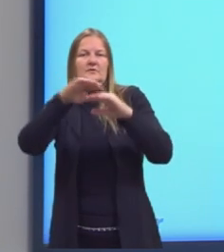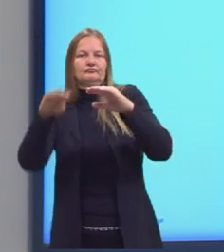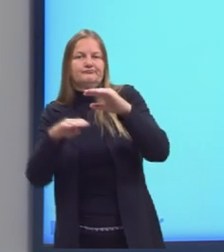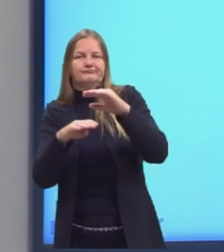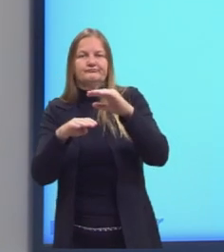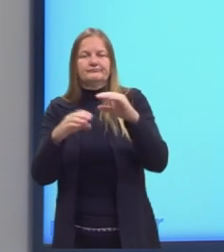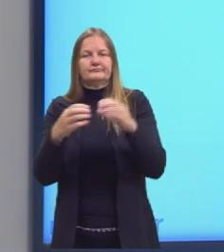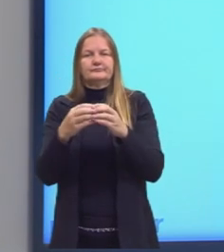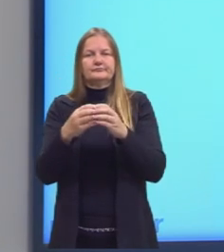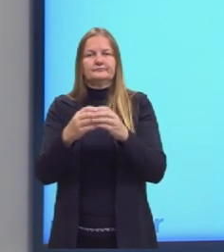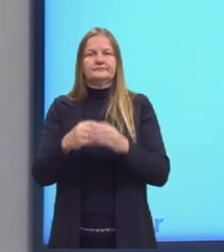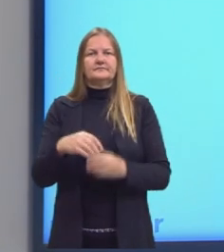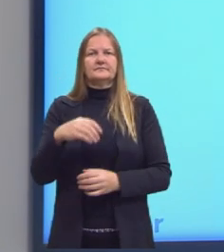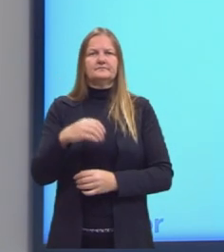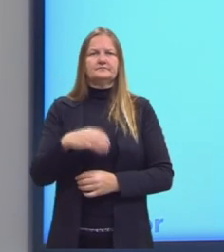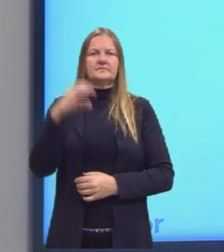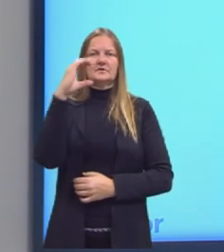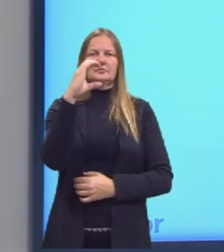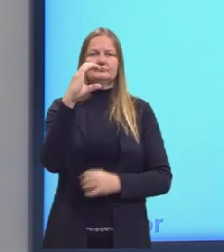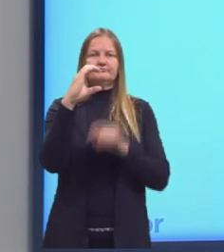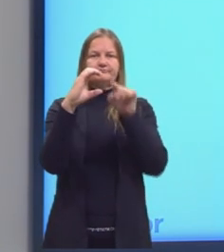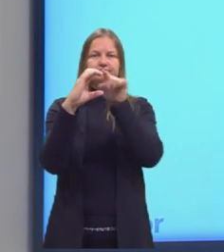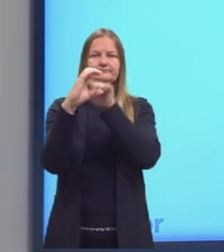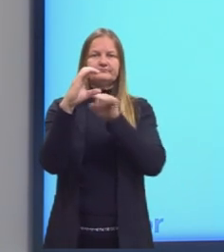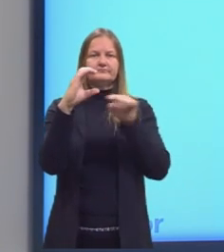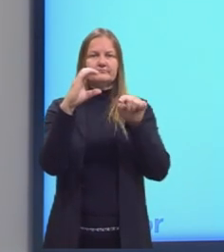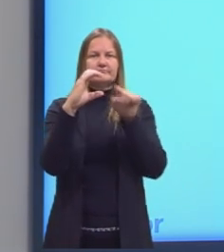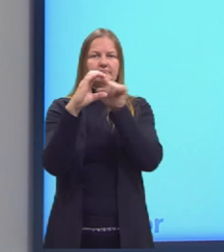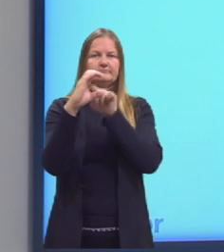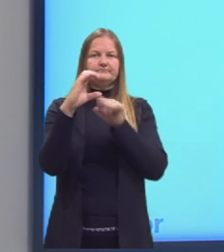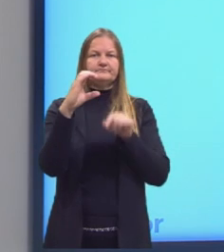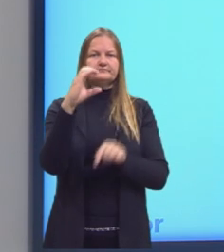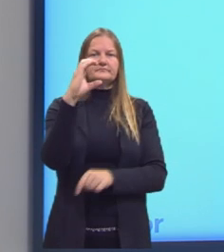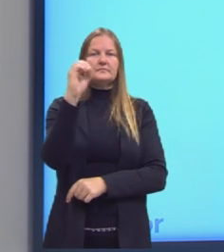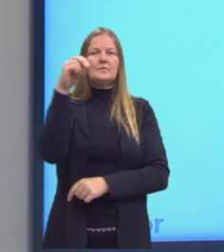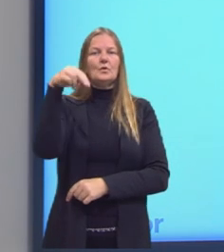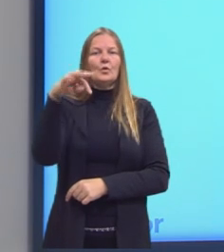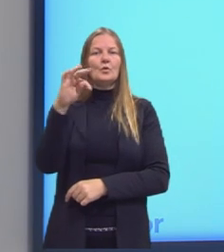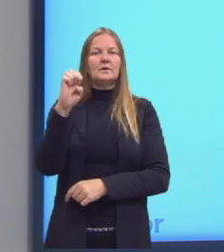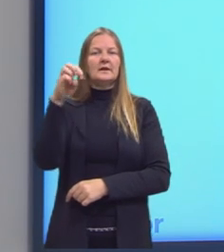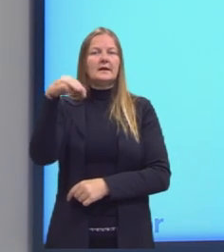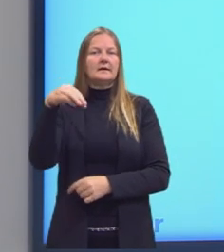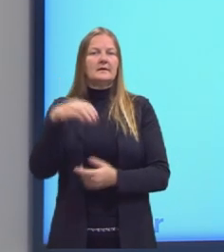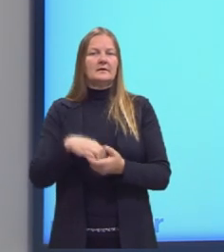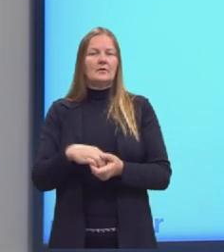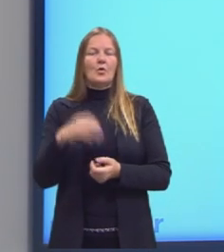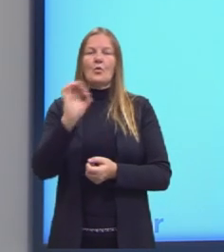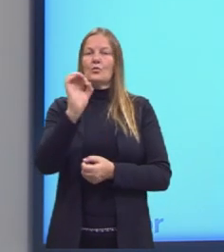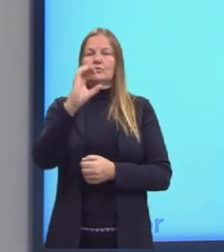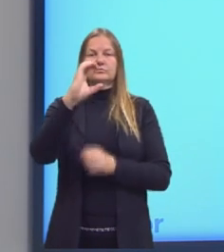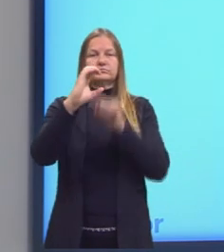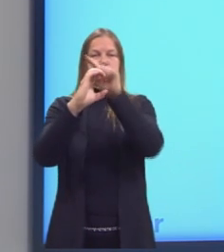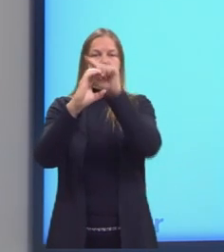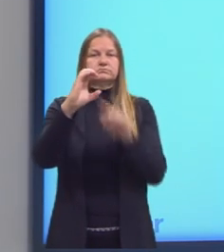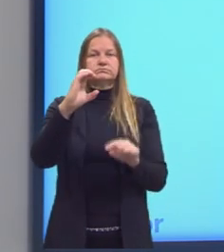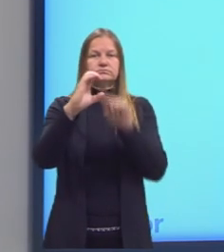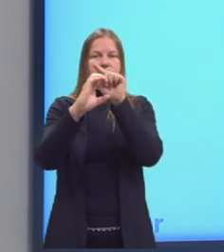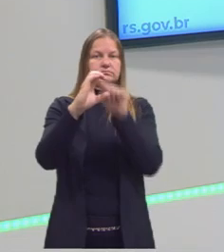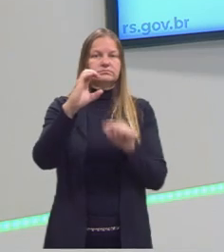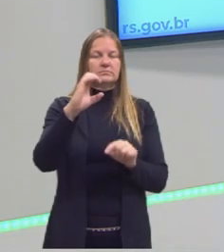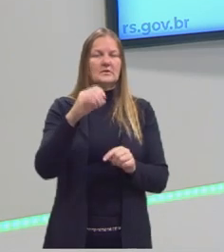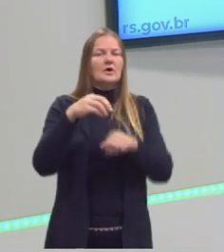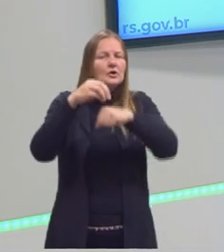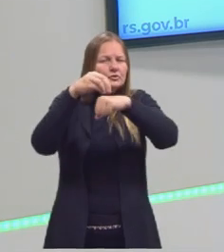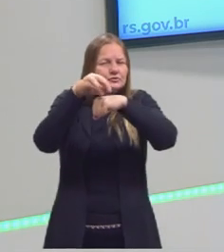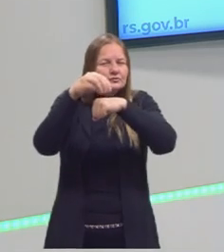Quando o ce está viradinho, lá para o outro lado, ele representa contém ou não contém. Qual é a dica